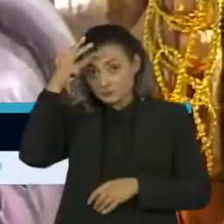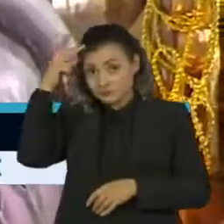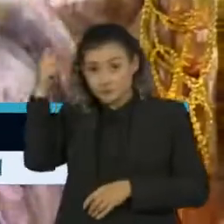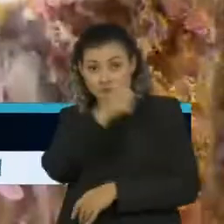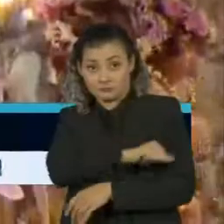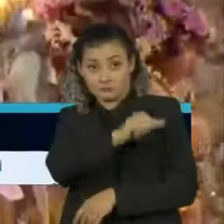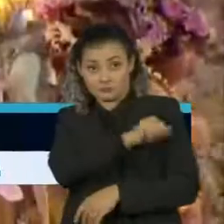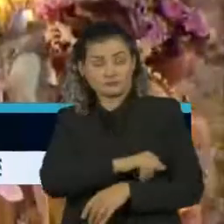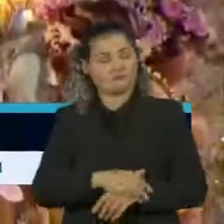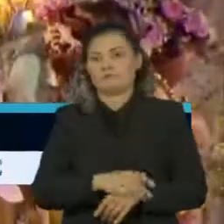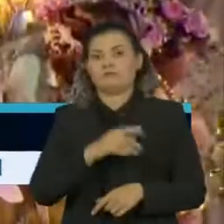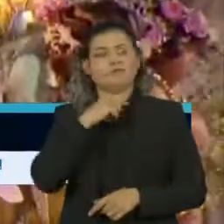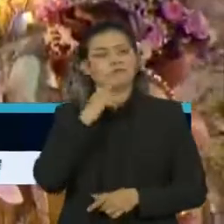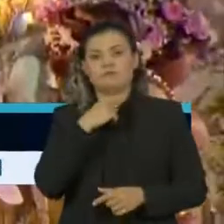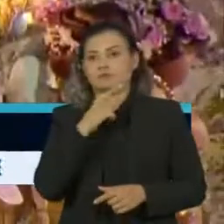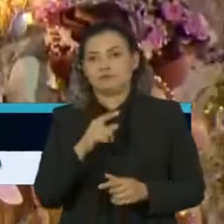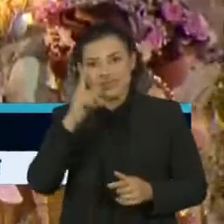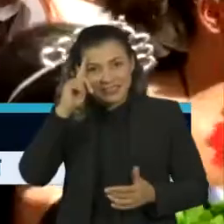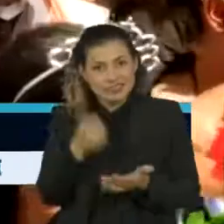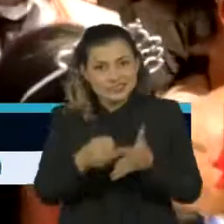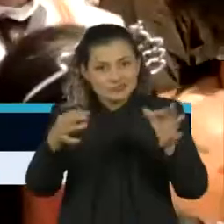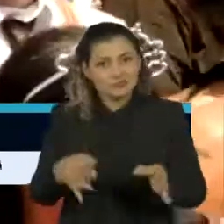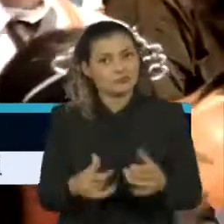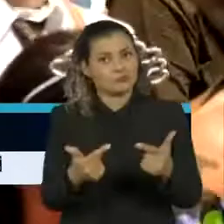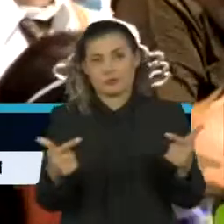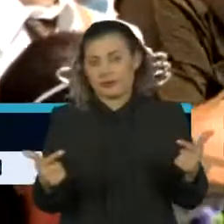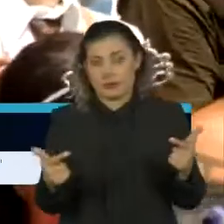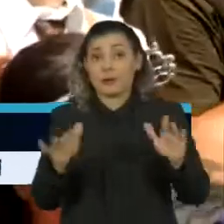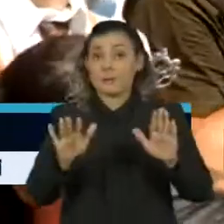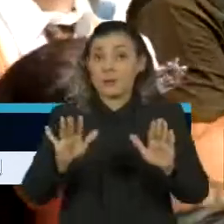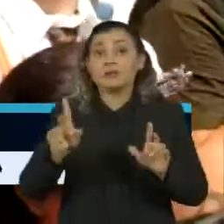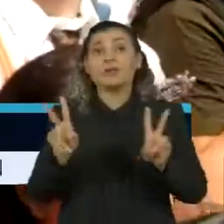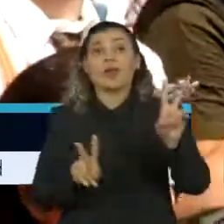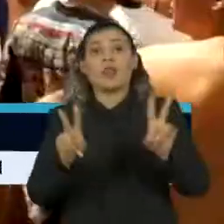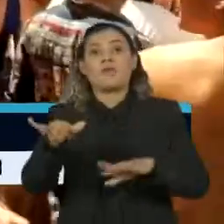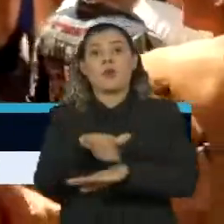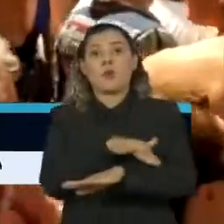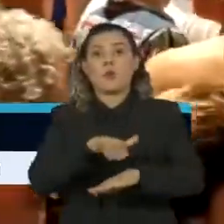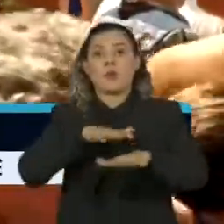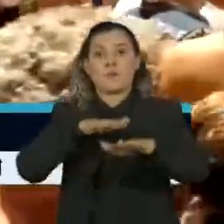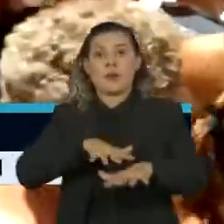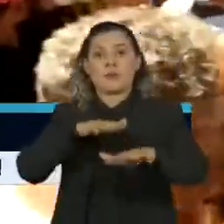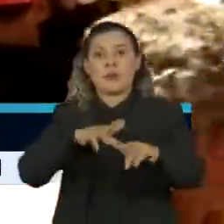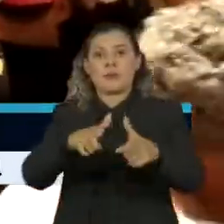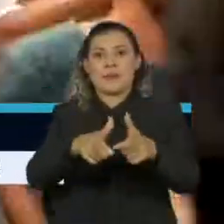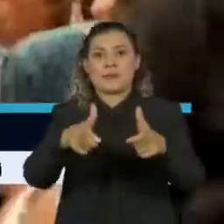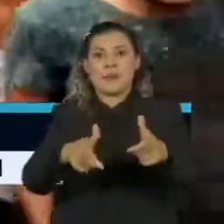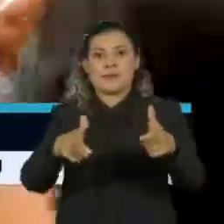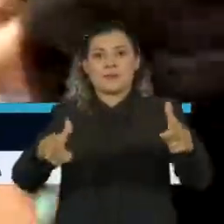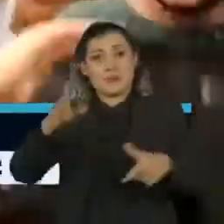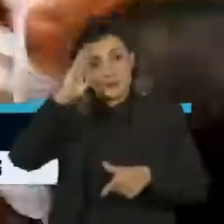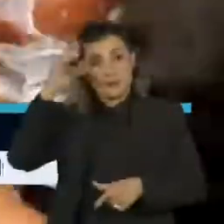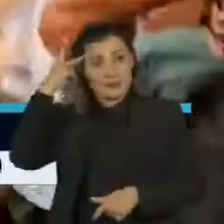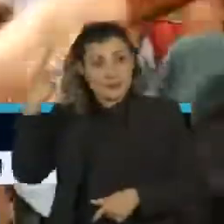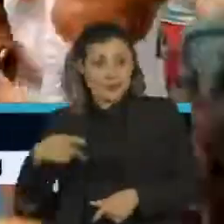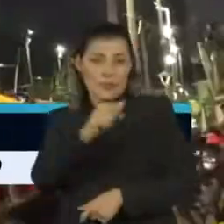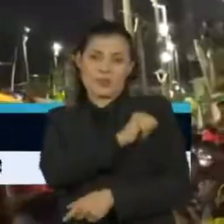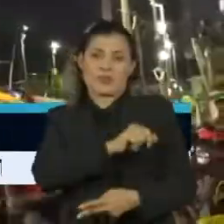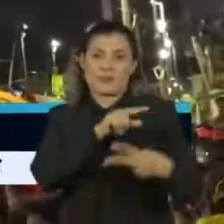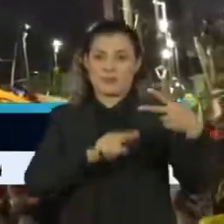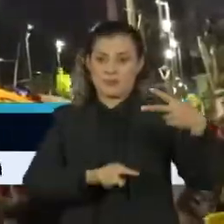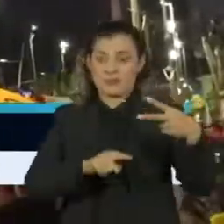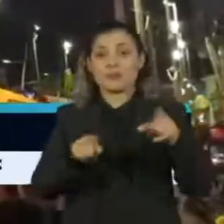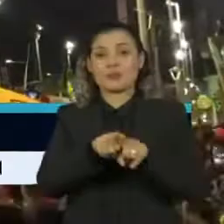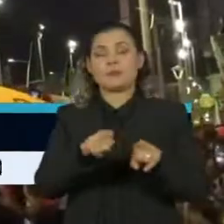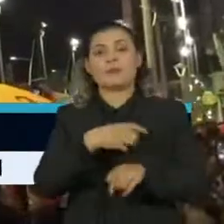diz que ainda não é possível tomar uma decisão. Outra questão é o Carnaval de Rua, que cresceu muito, principalmente em São Paulo e no Rio de Janeiro.